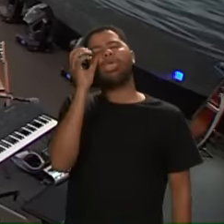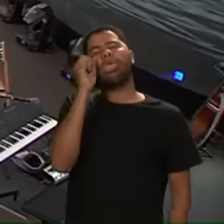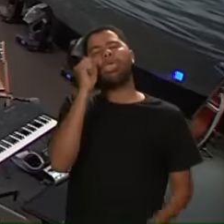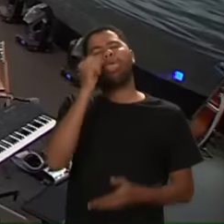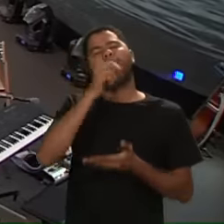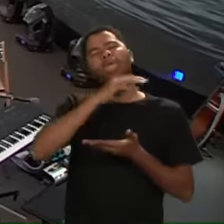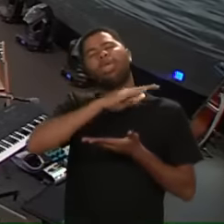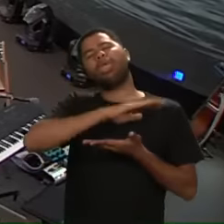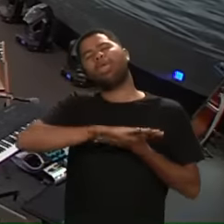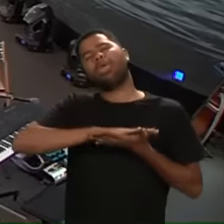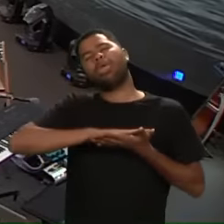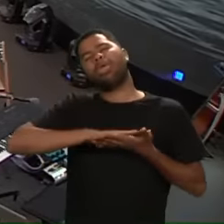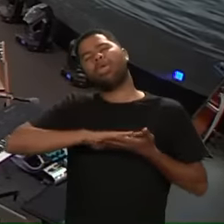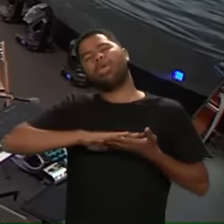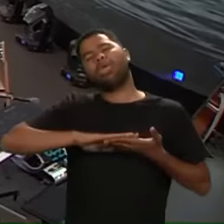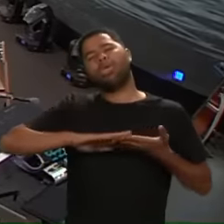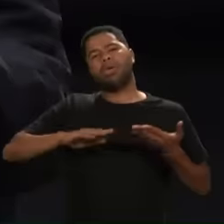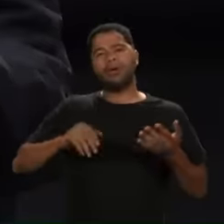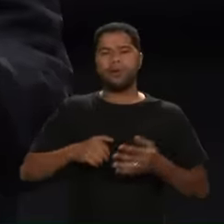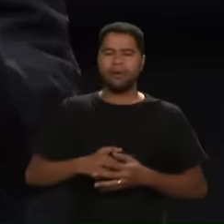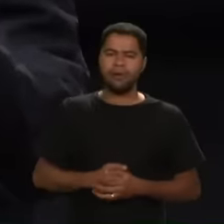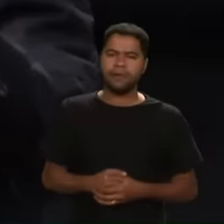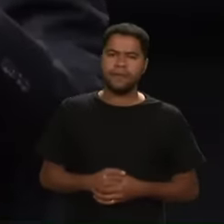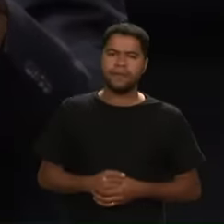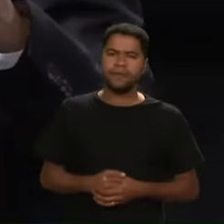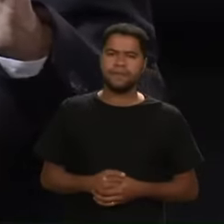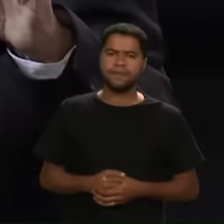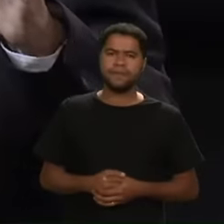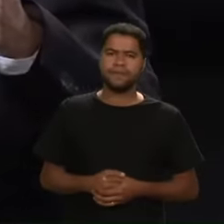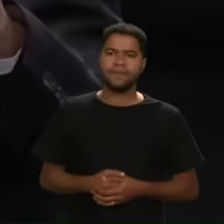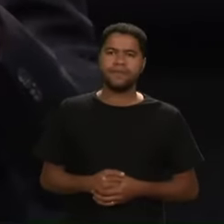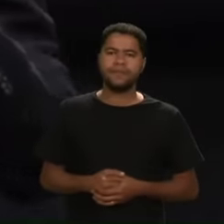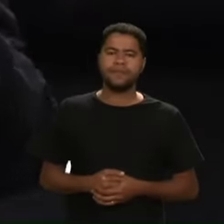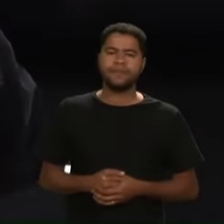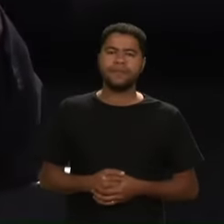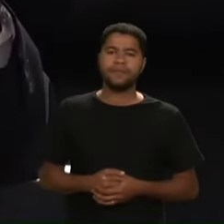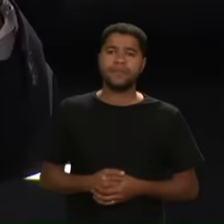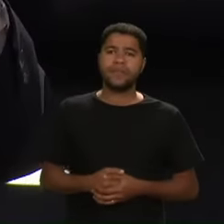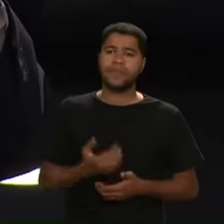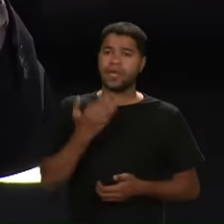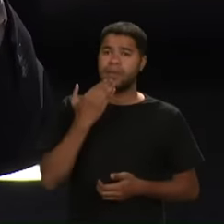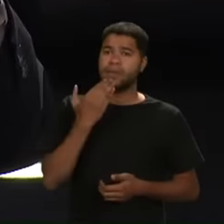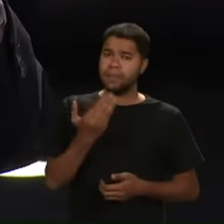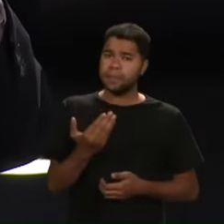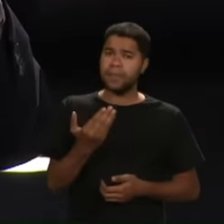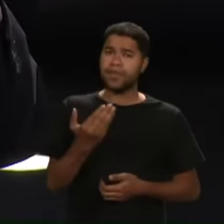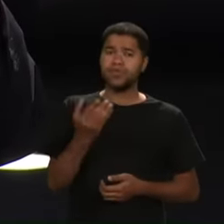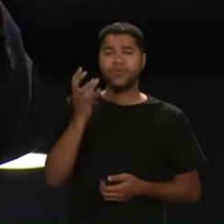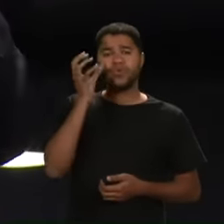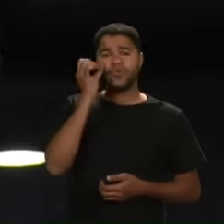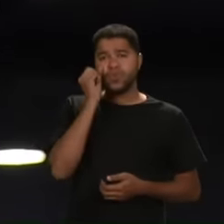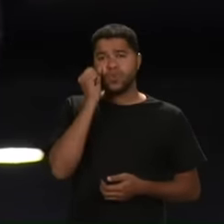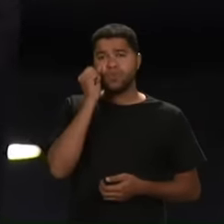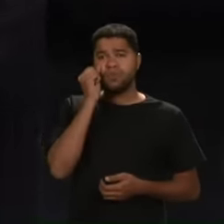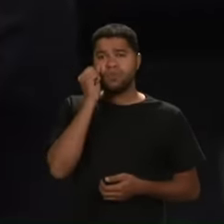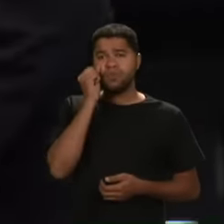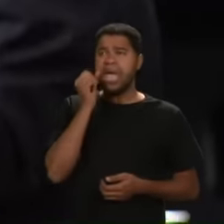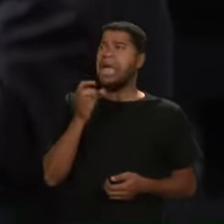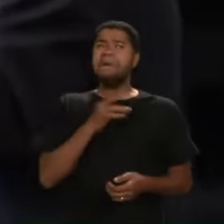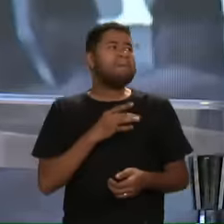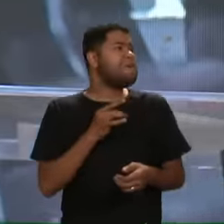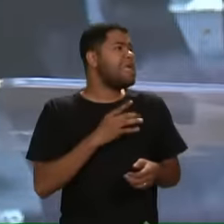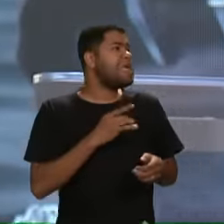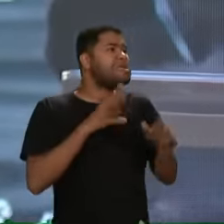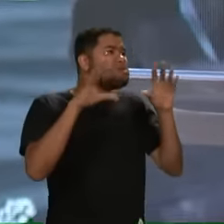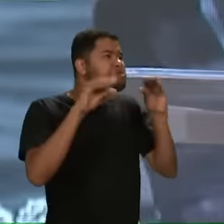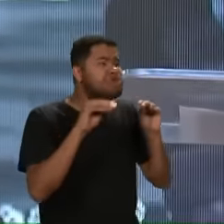Dorme Ela É Ela me pede para ir dormir Ela não quer Estou com medo Estou